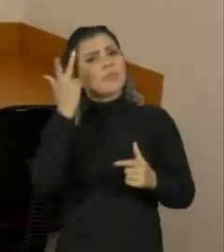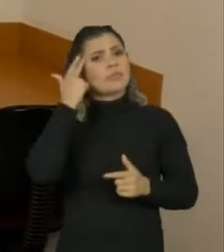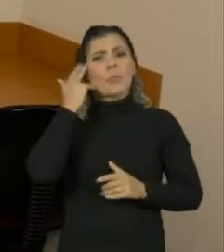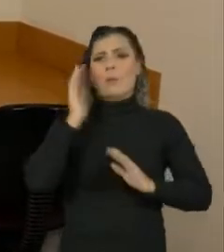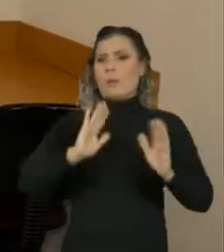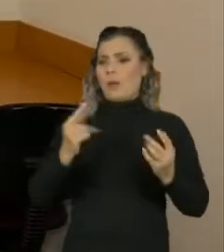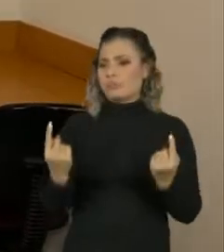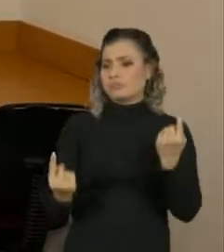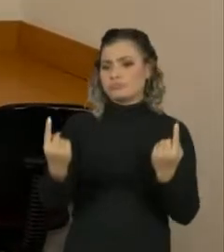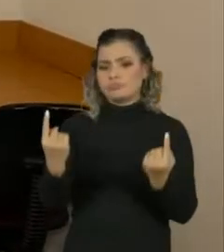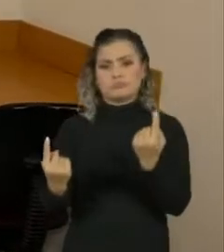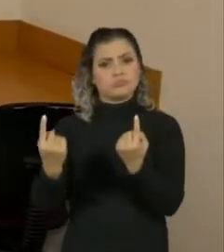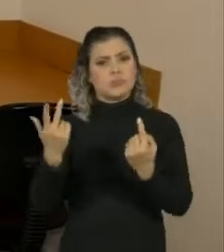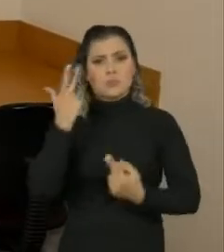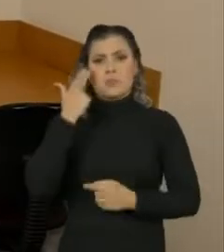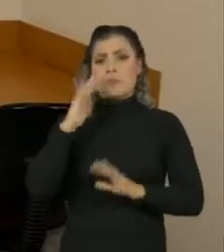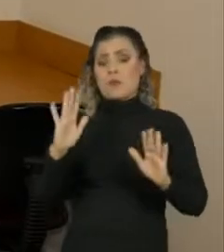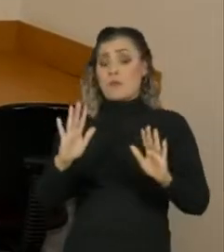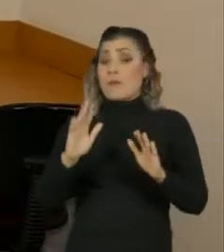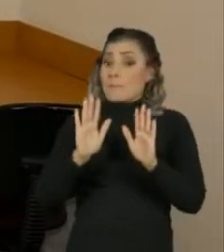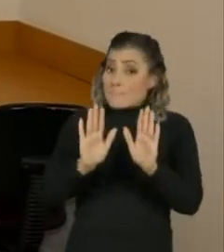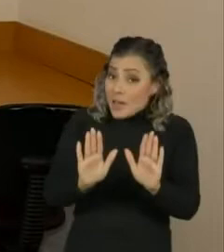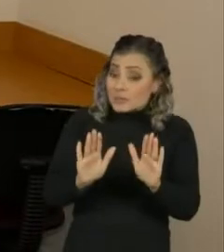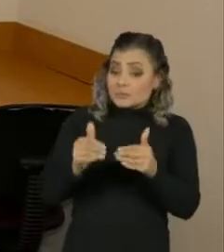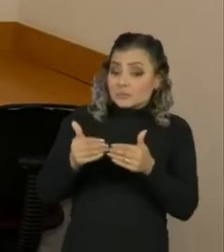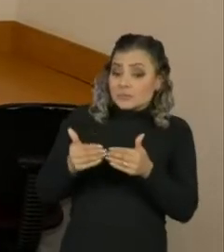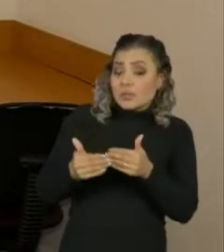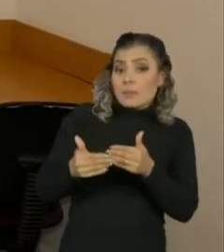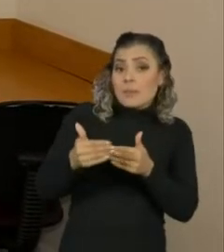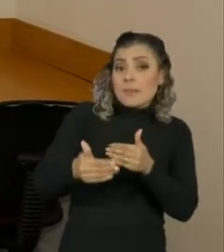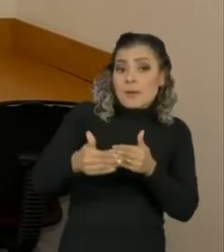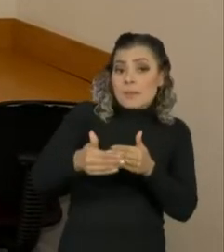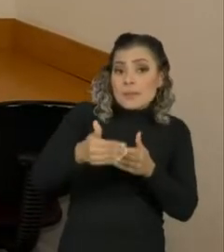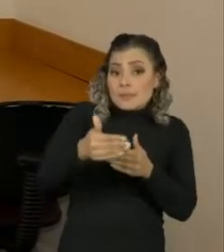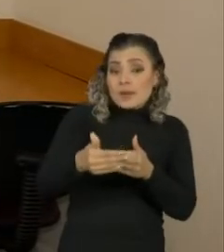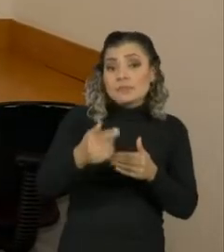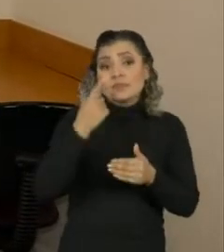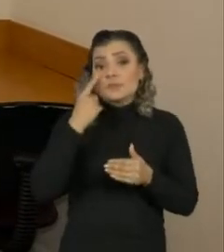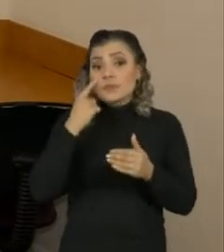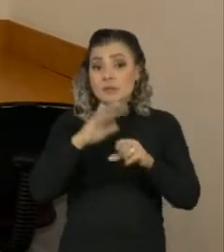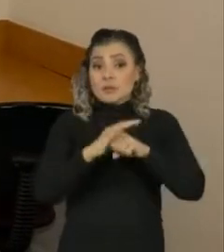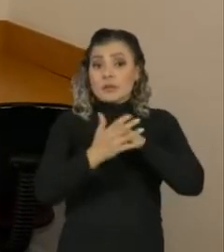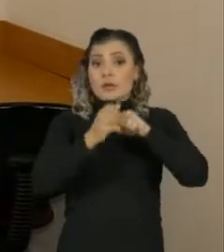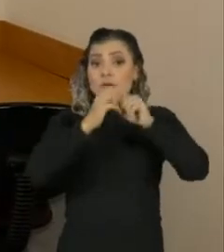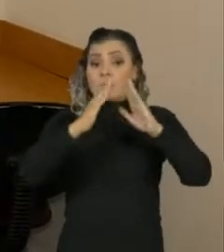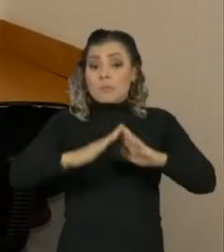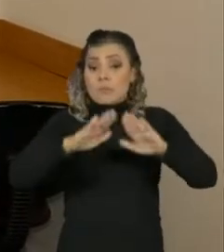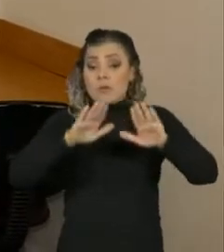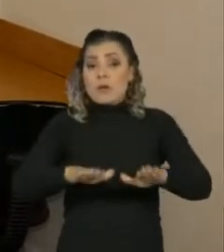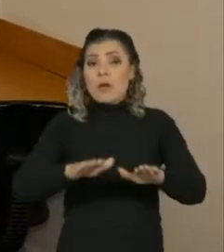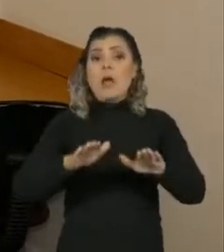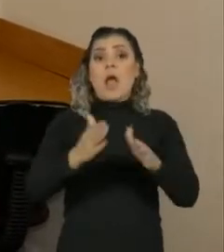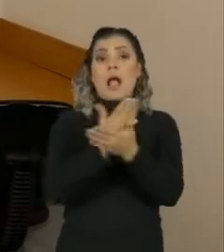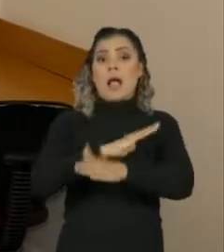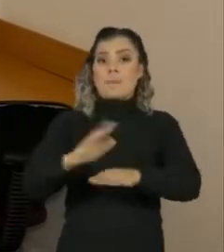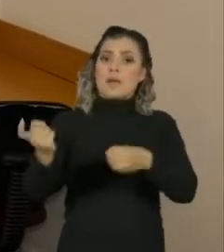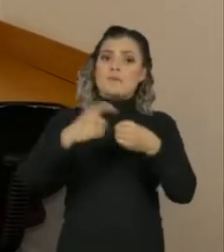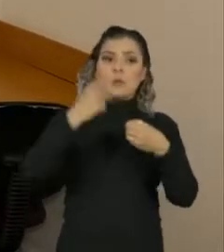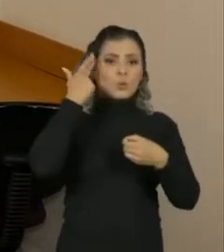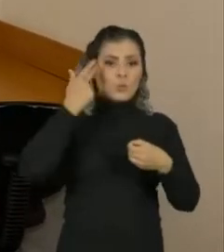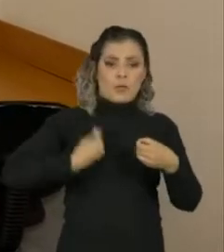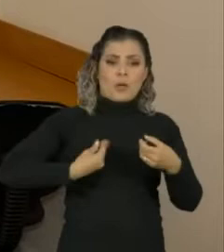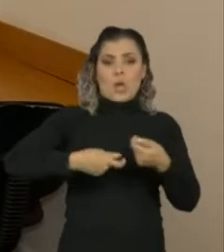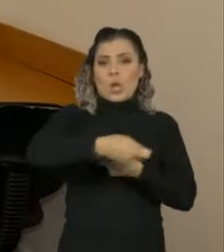e é de se esperar. Até que a gente saia desse isolamento, até que a economia volte a girar, e isso vai